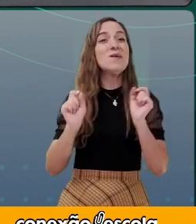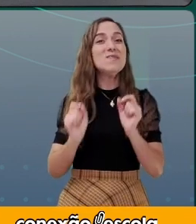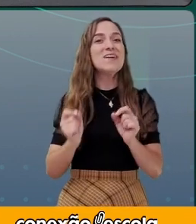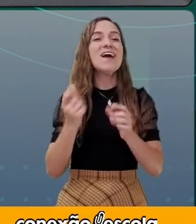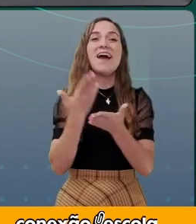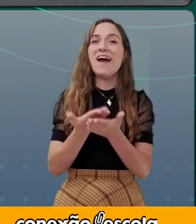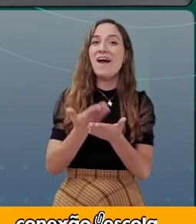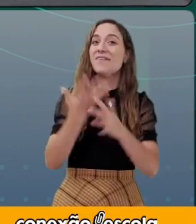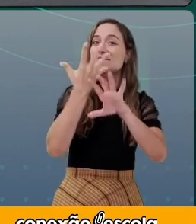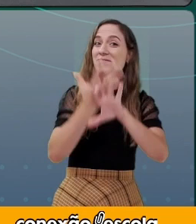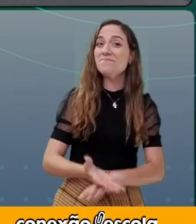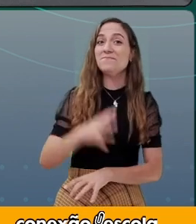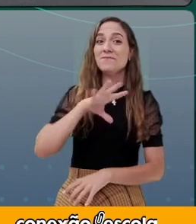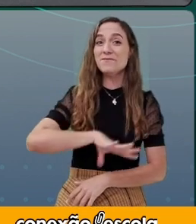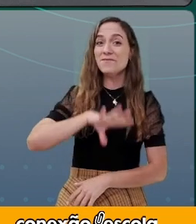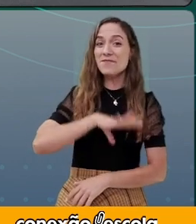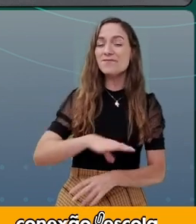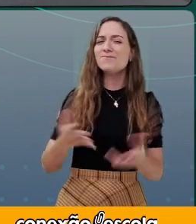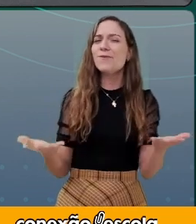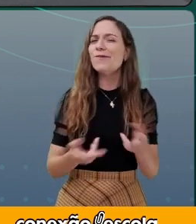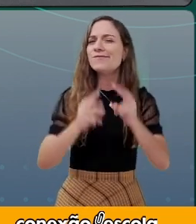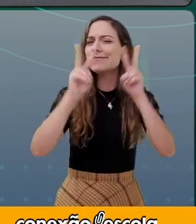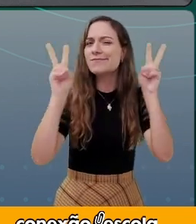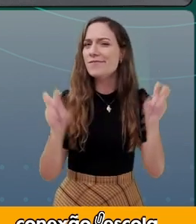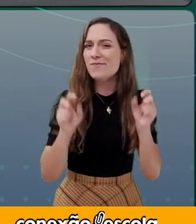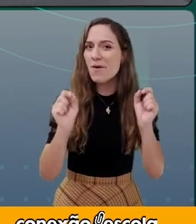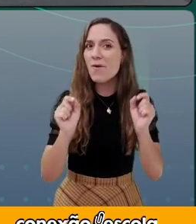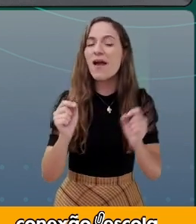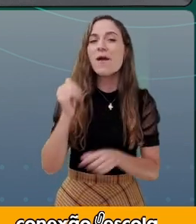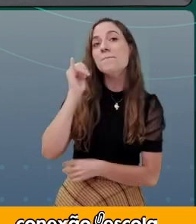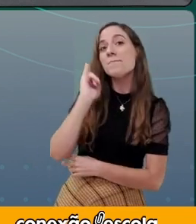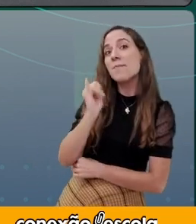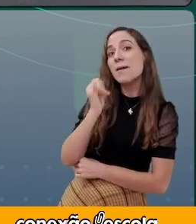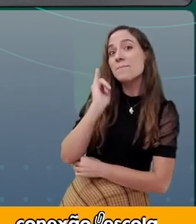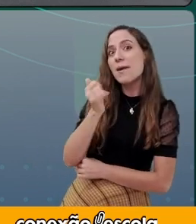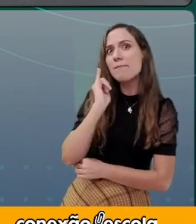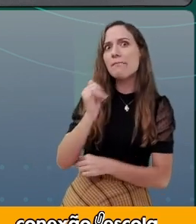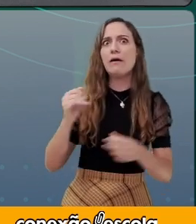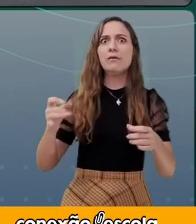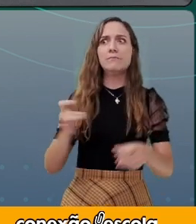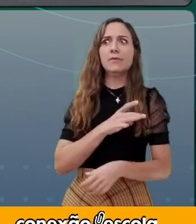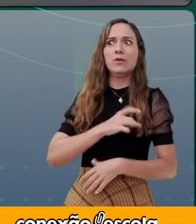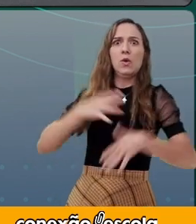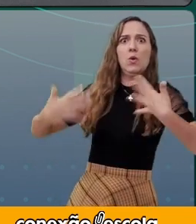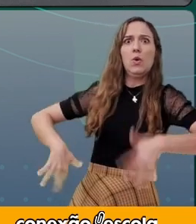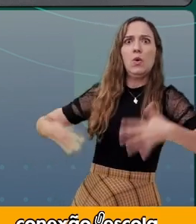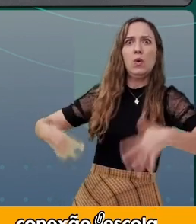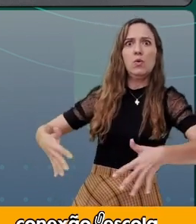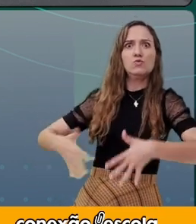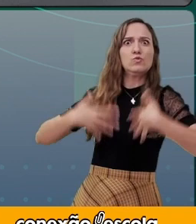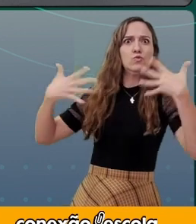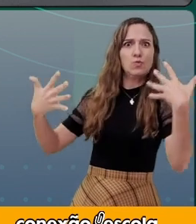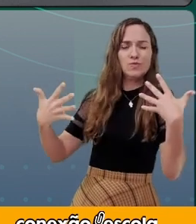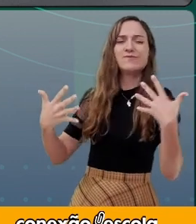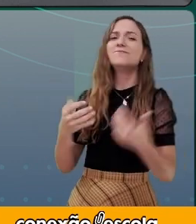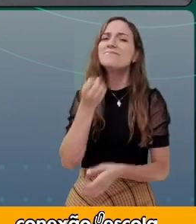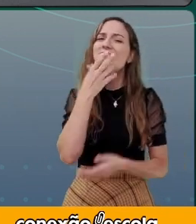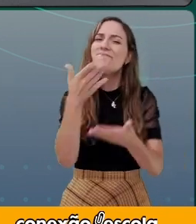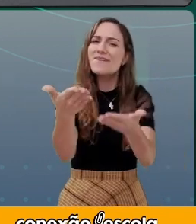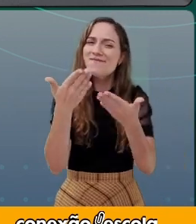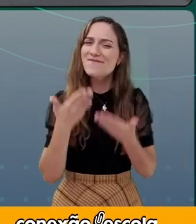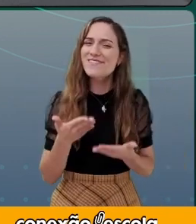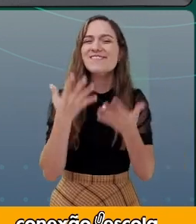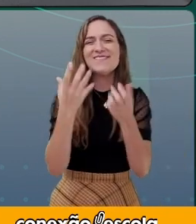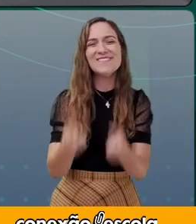aula de língua portuguesa. O tema de hoje será Contando e se Assustando. Sejam todos bem-vindos